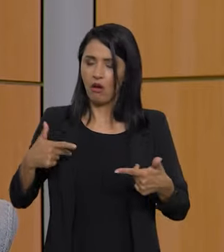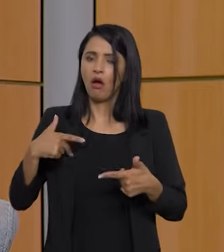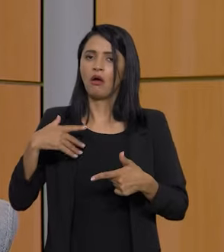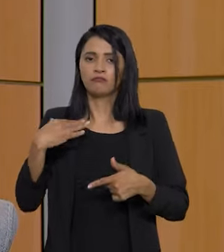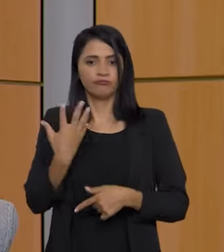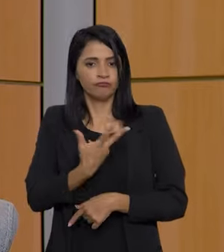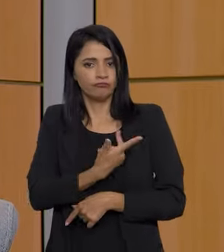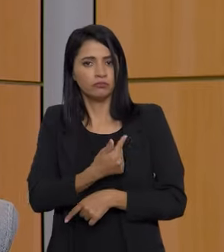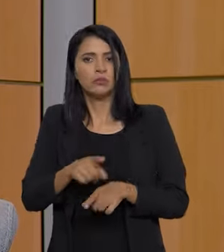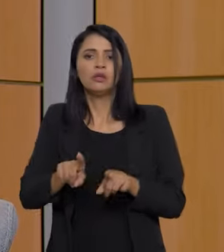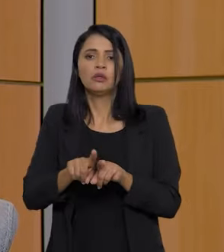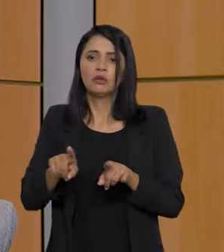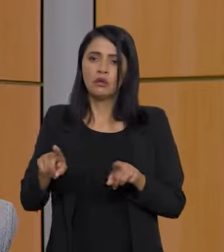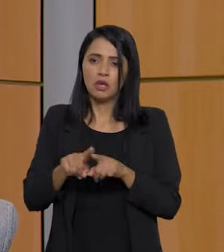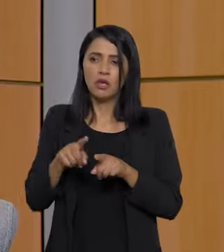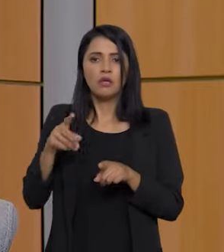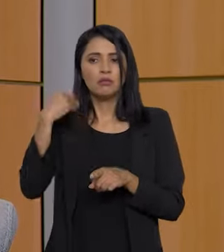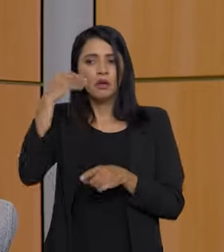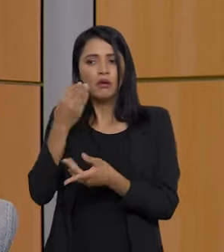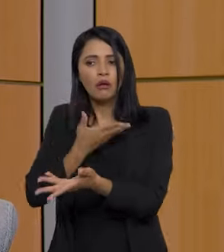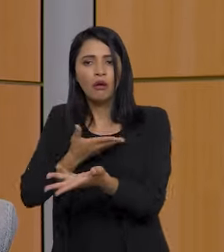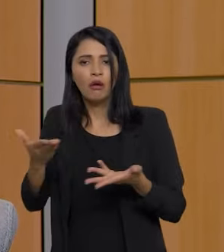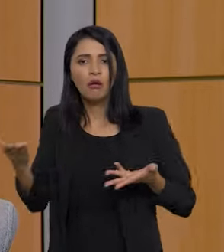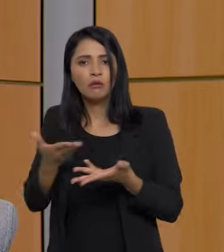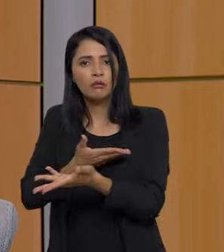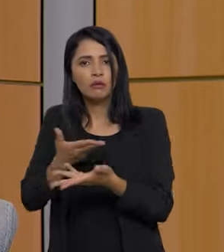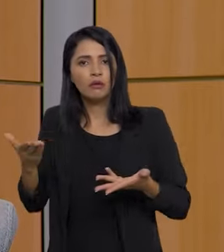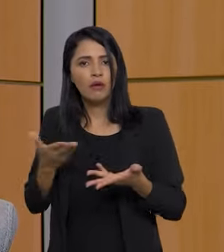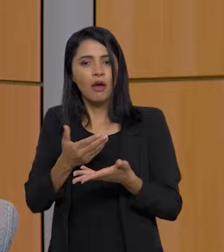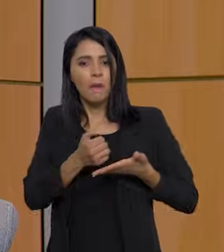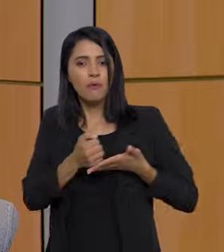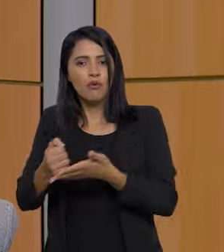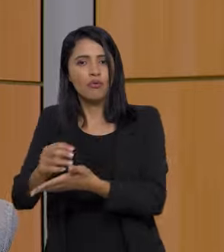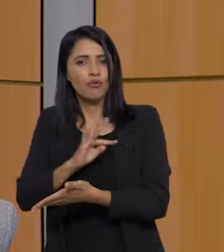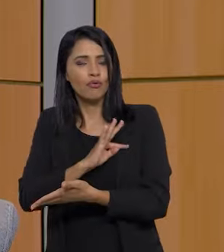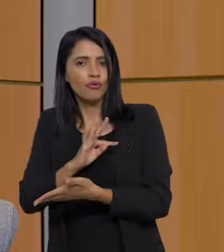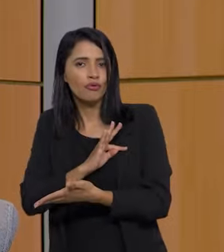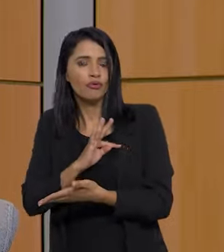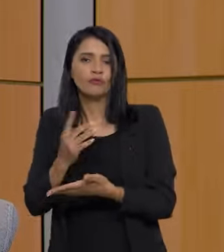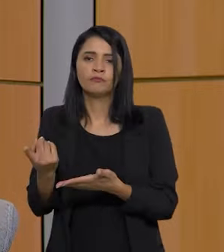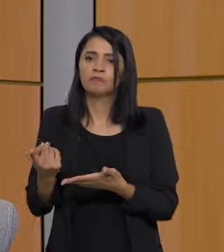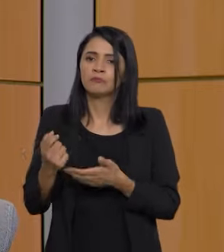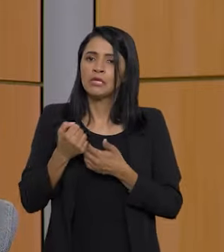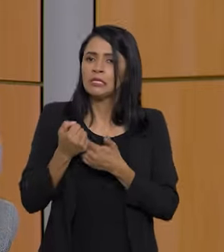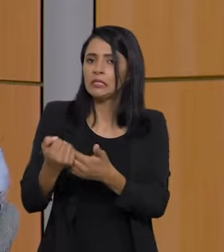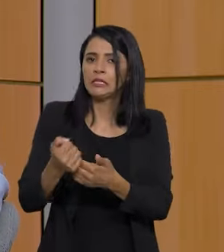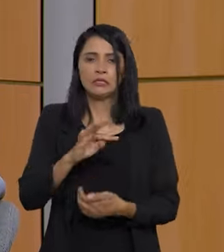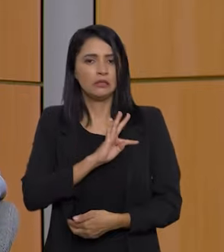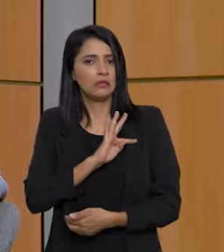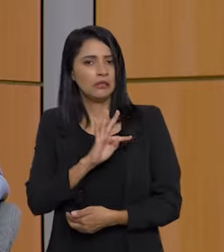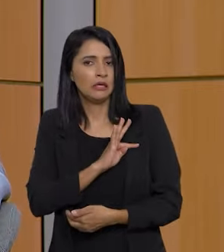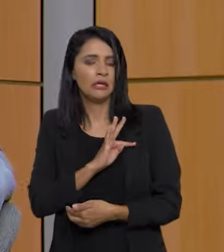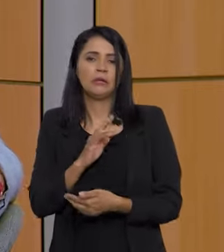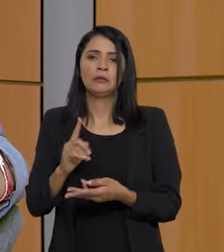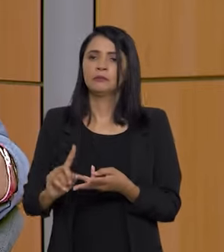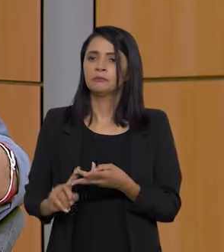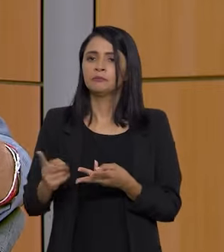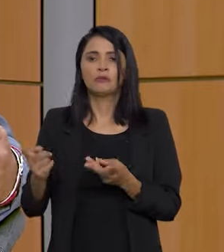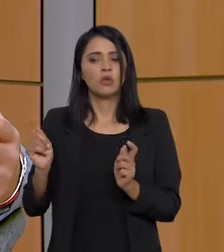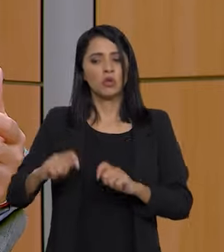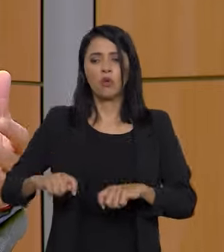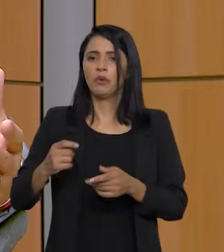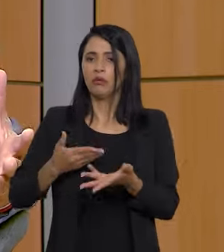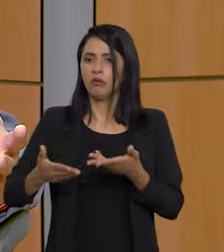alimentar e trocar experiências de apoio técnico e assistência técnica